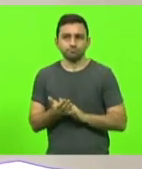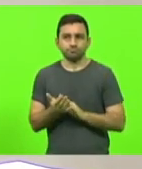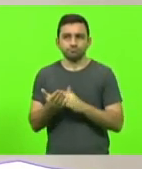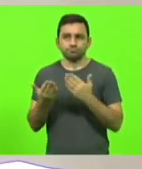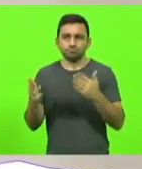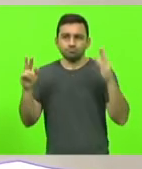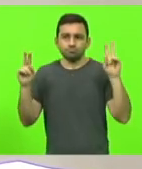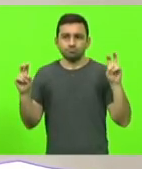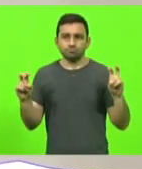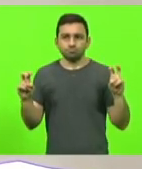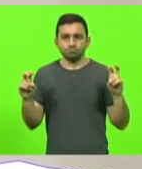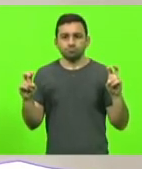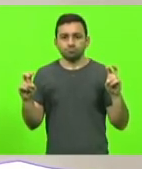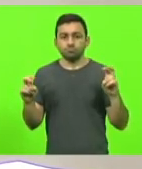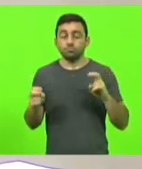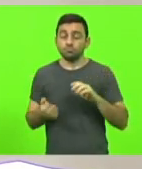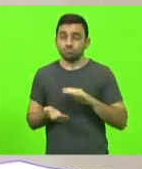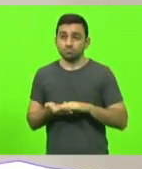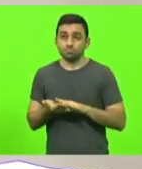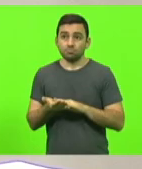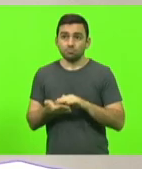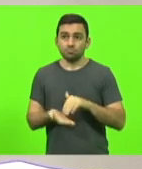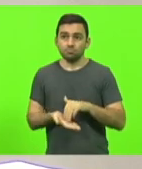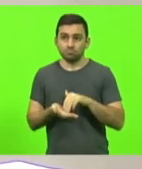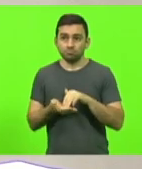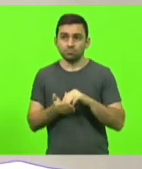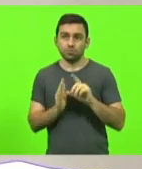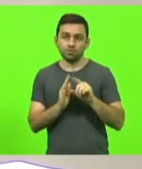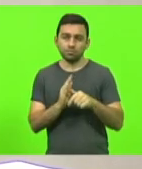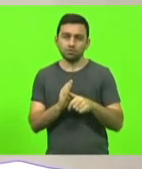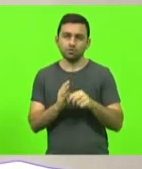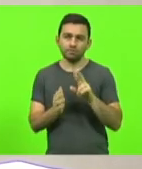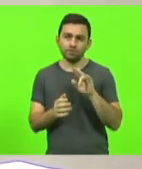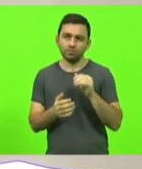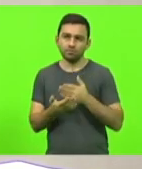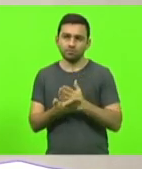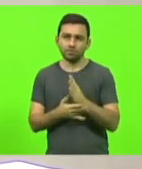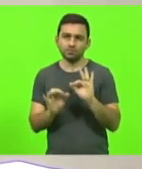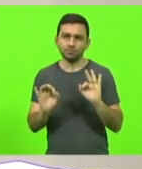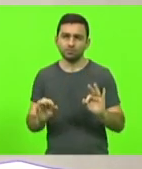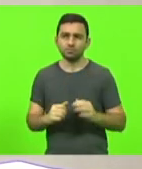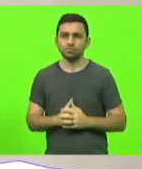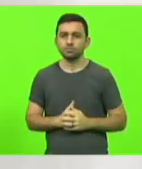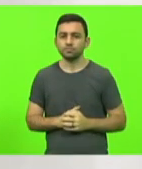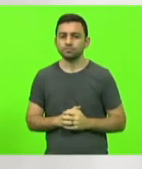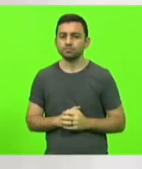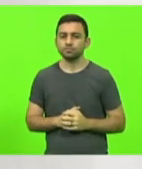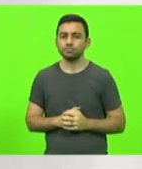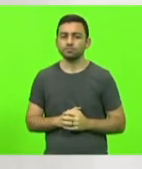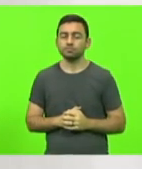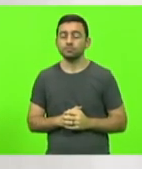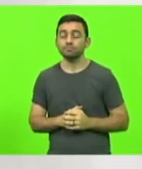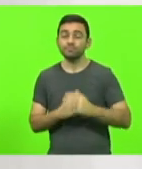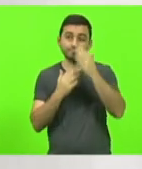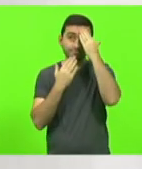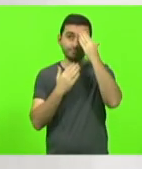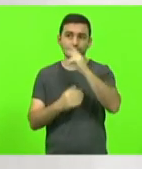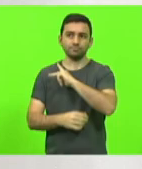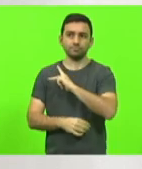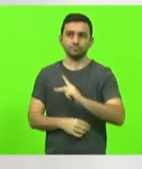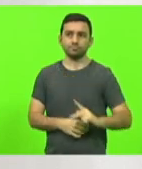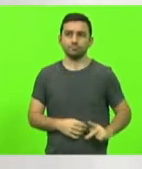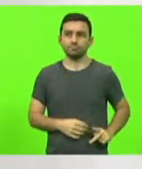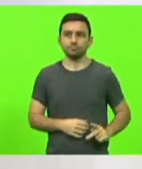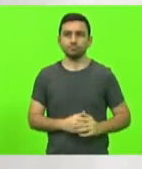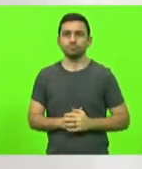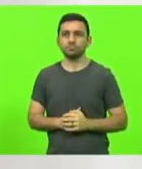parabéns pela moção que logo, logo será aprovada, com certeza. Obrigado, presidente. Eu acho que era